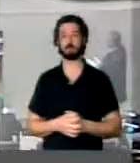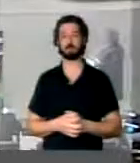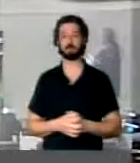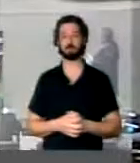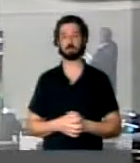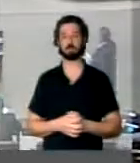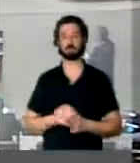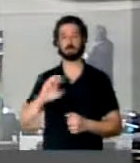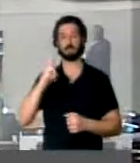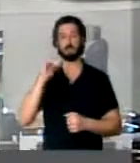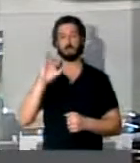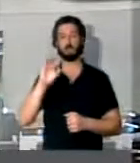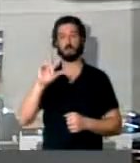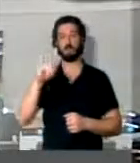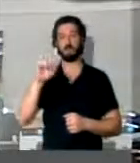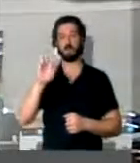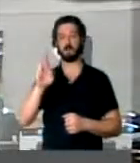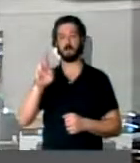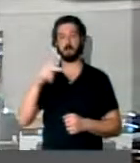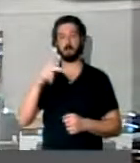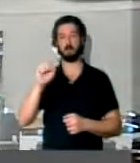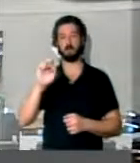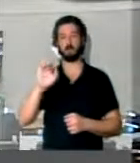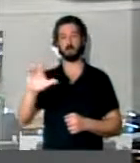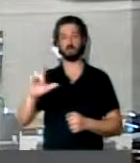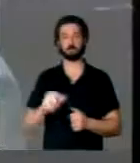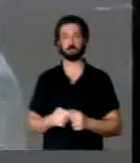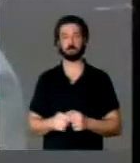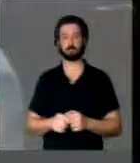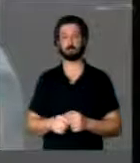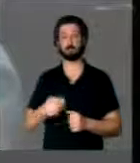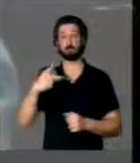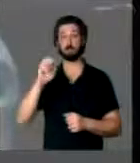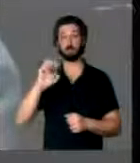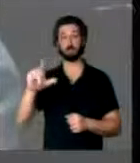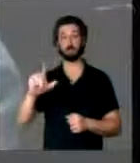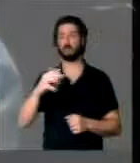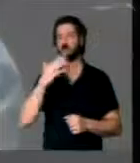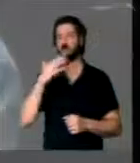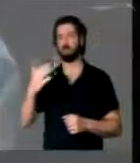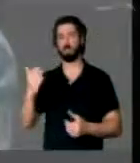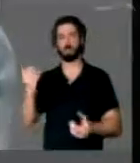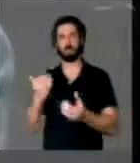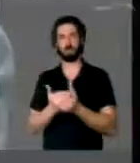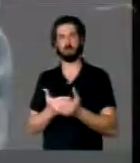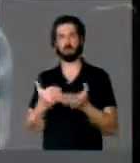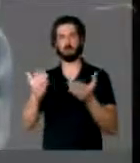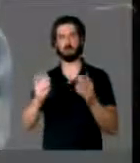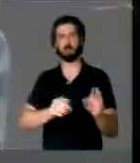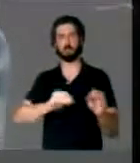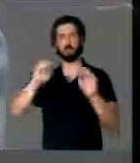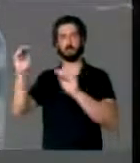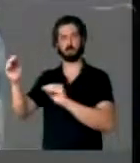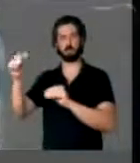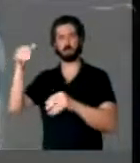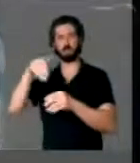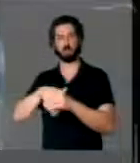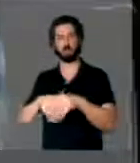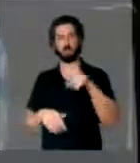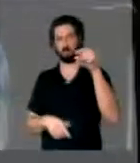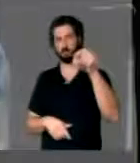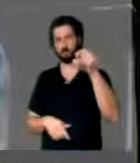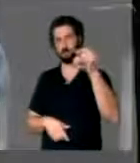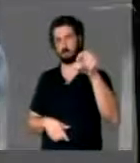Chico Alencar pelo PSOL. O PSOL vota favoravelmente ao adiamento desta